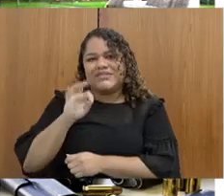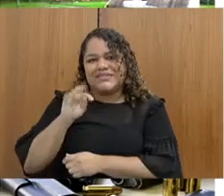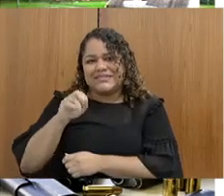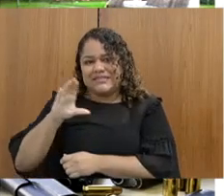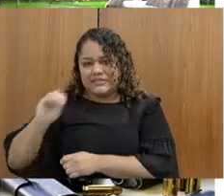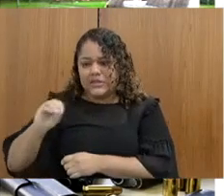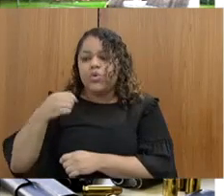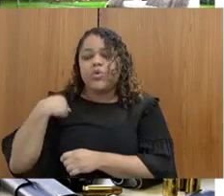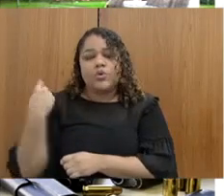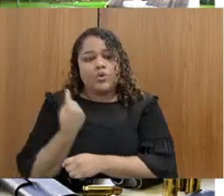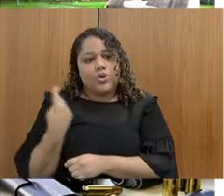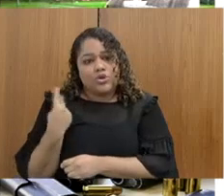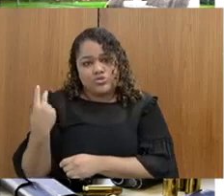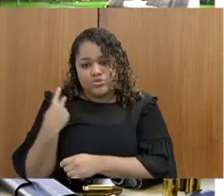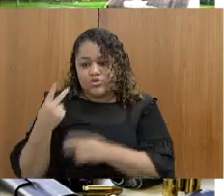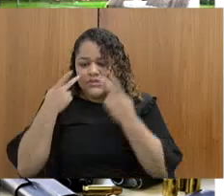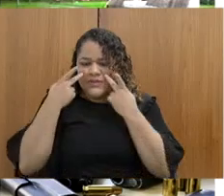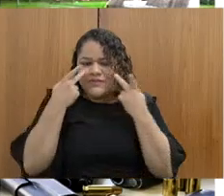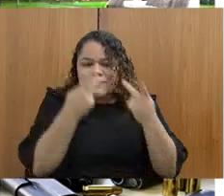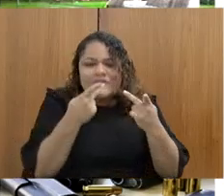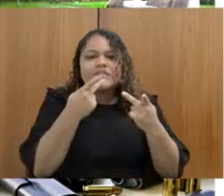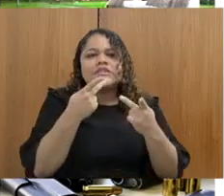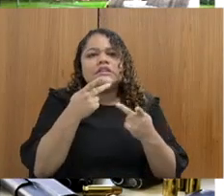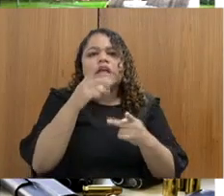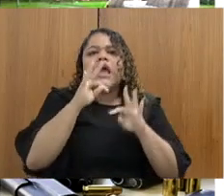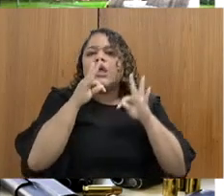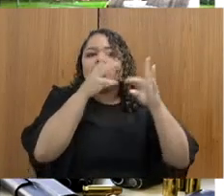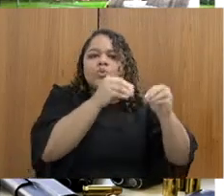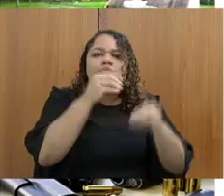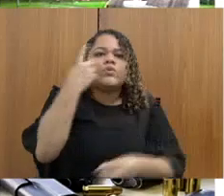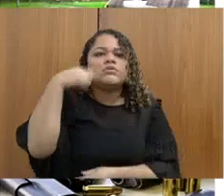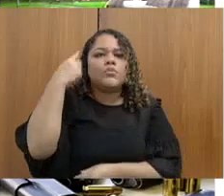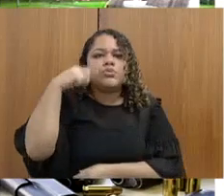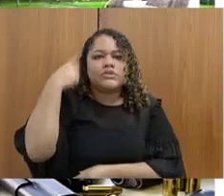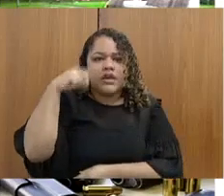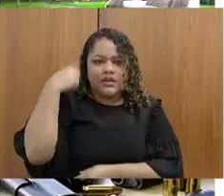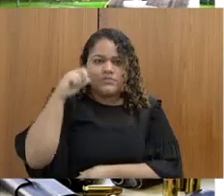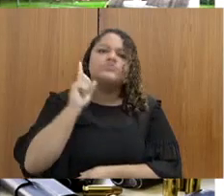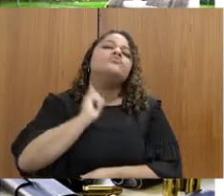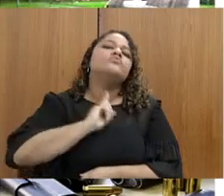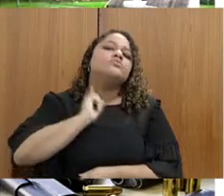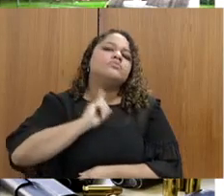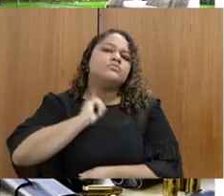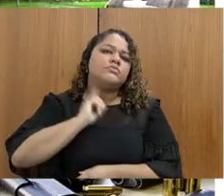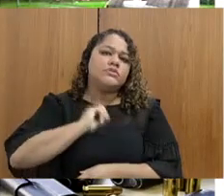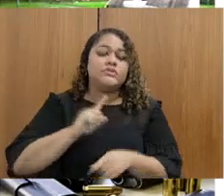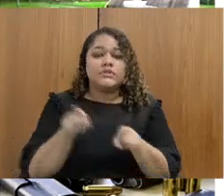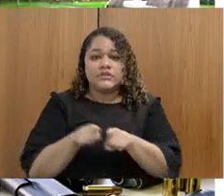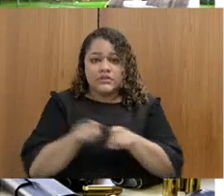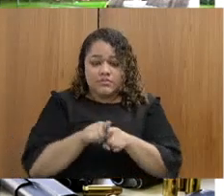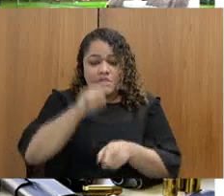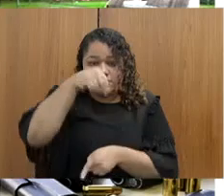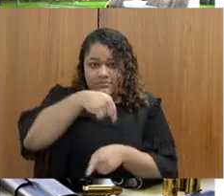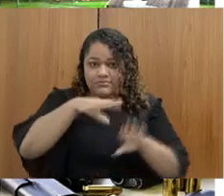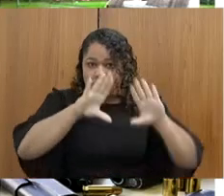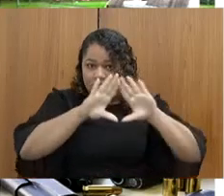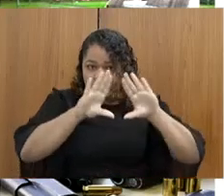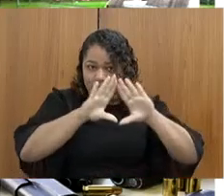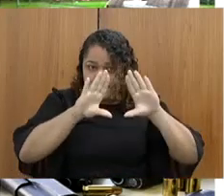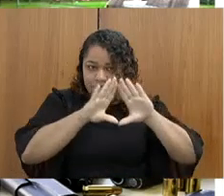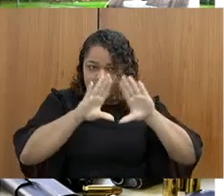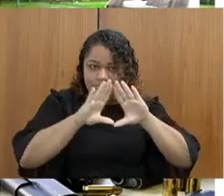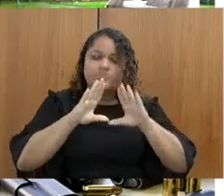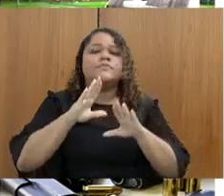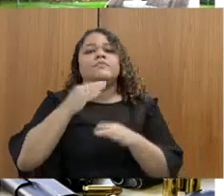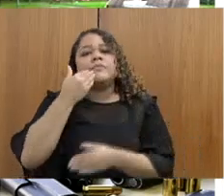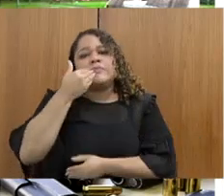todos os deputados da bancada mineira e também a todos os deputados de Minas e da Assembleia, solicitando que realmente